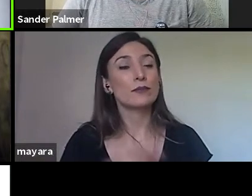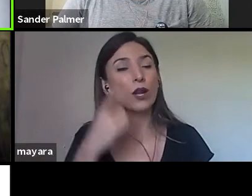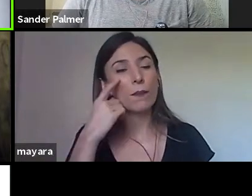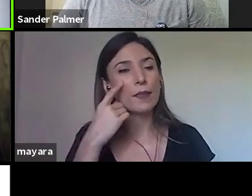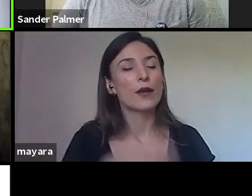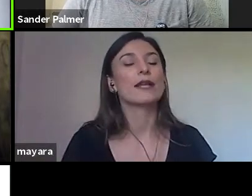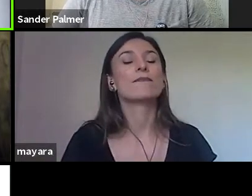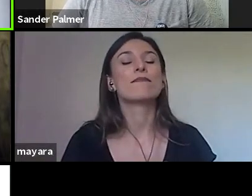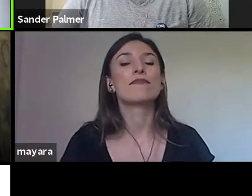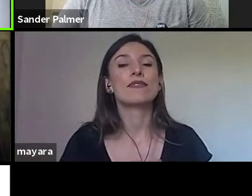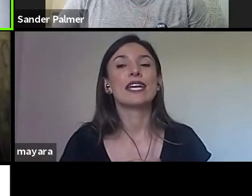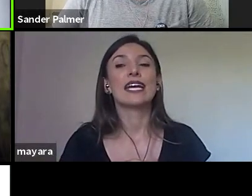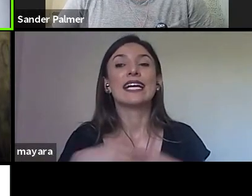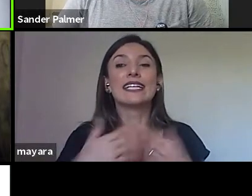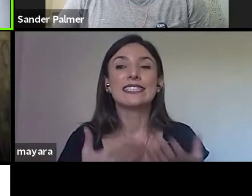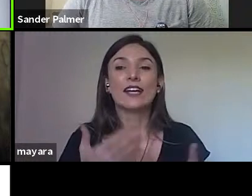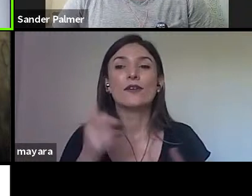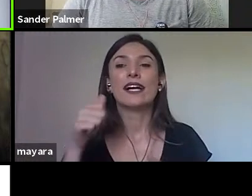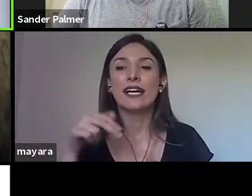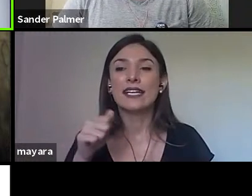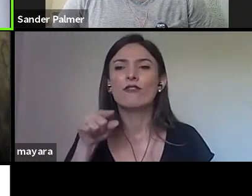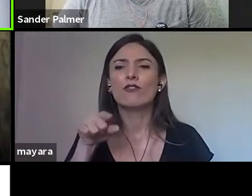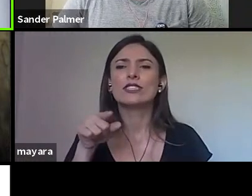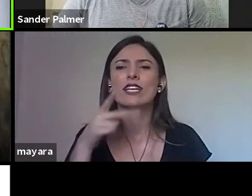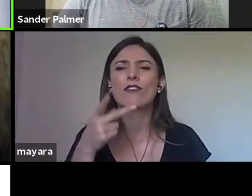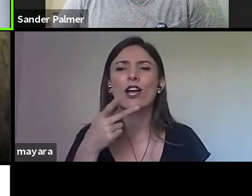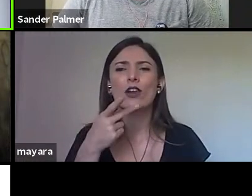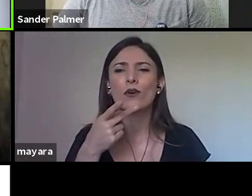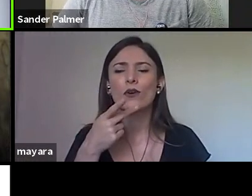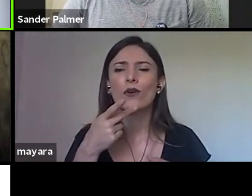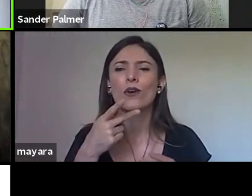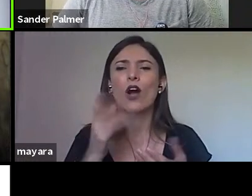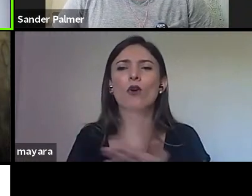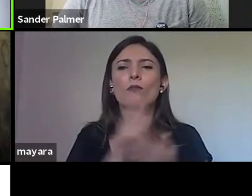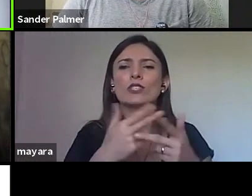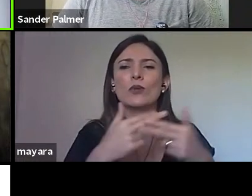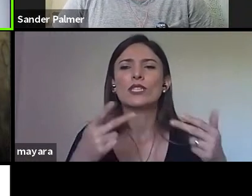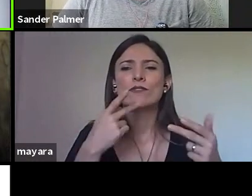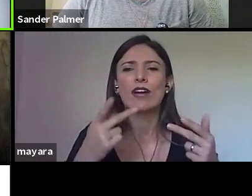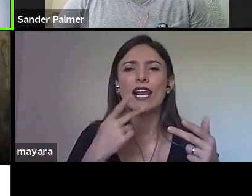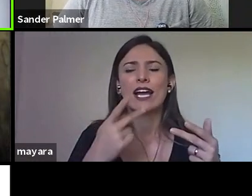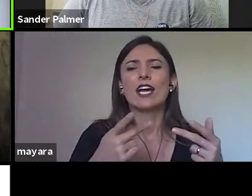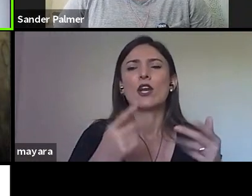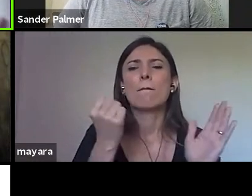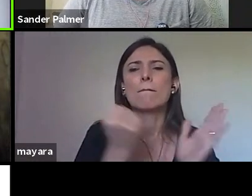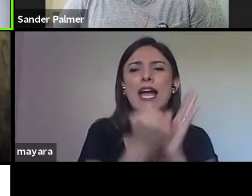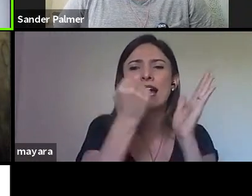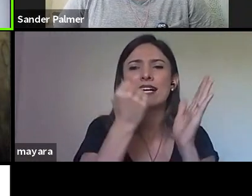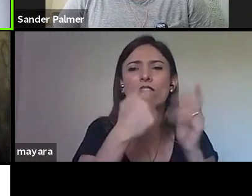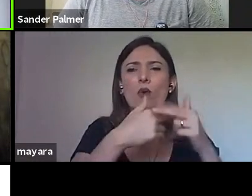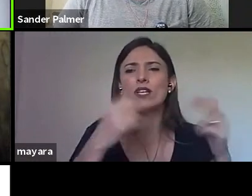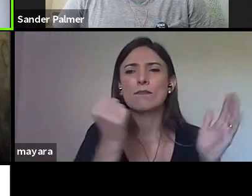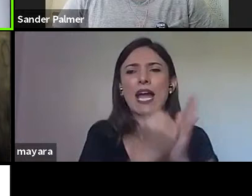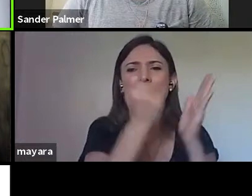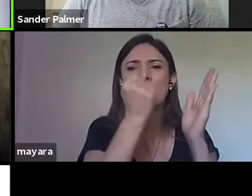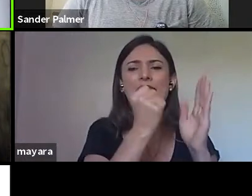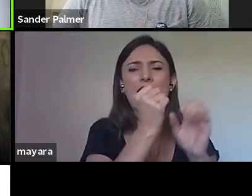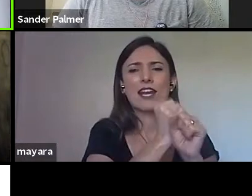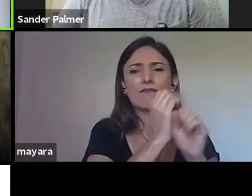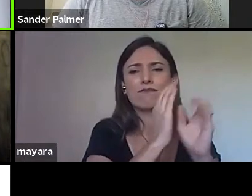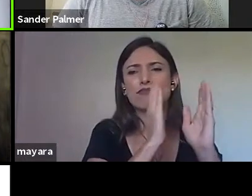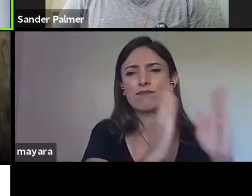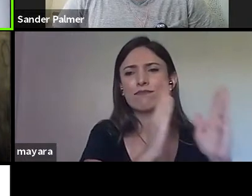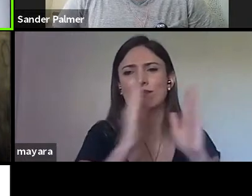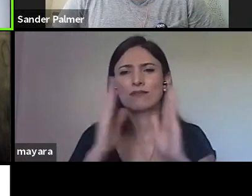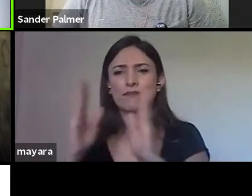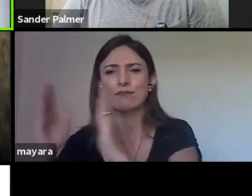esses traços que, digamos, tem longa duração aqui na educação brasileira, a questão da religião é